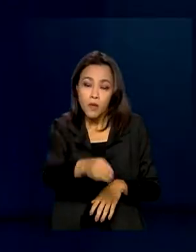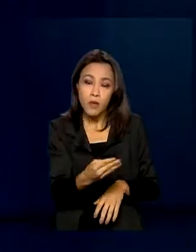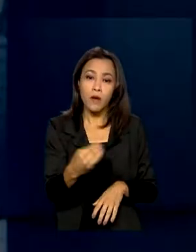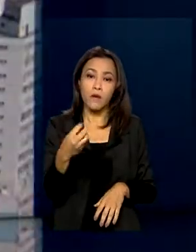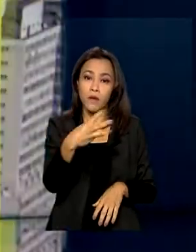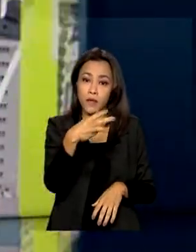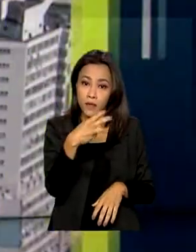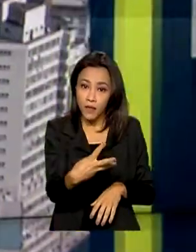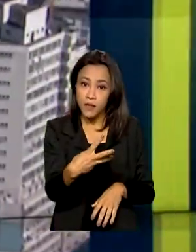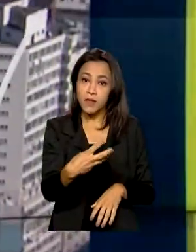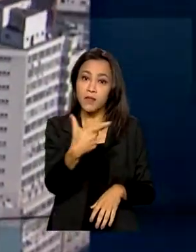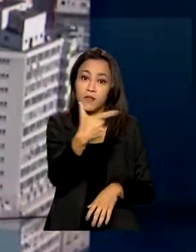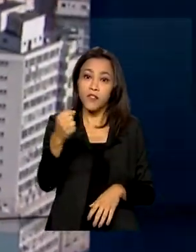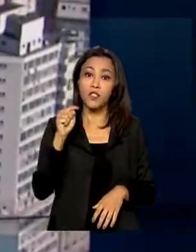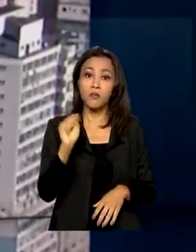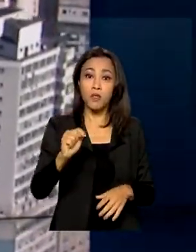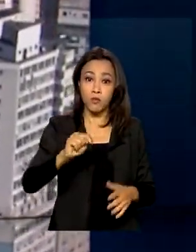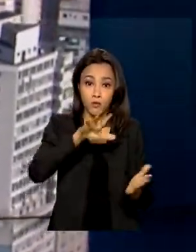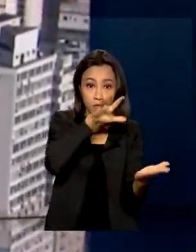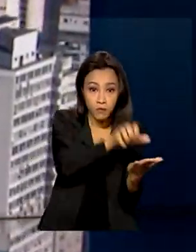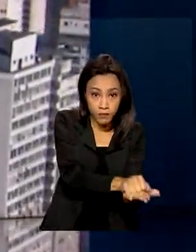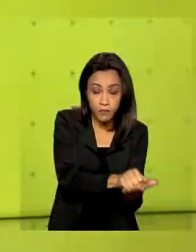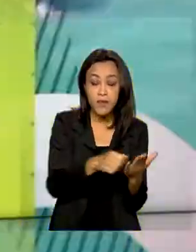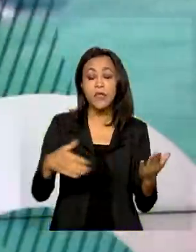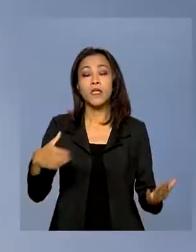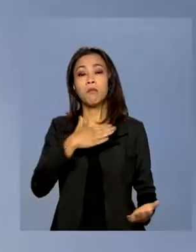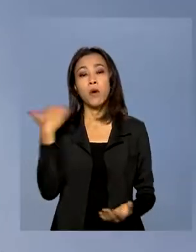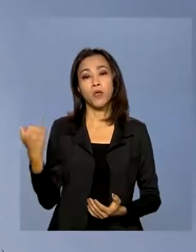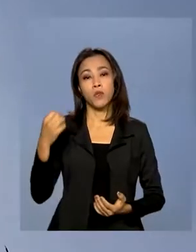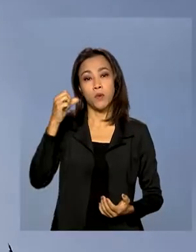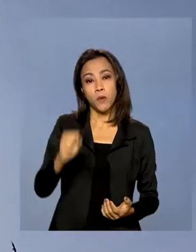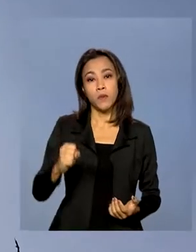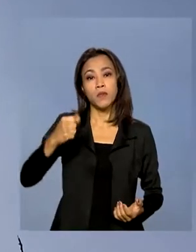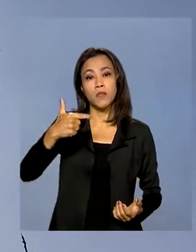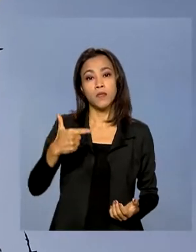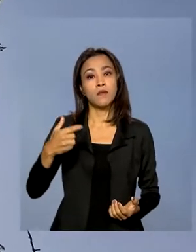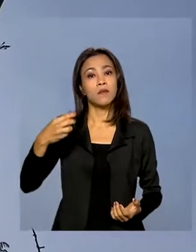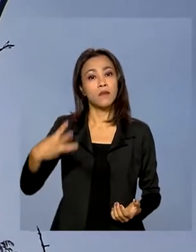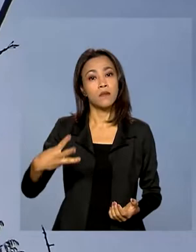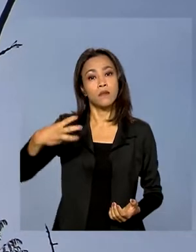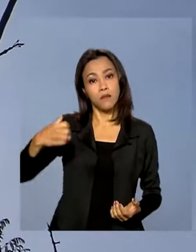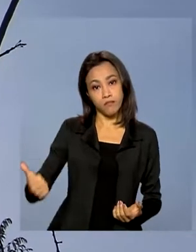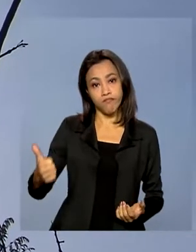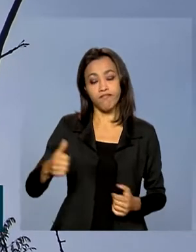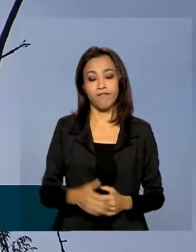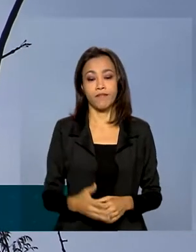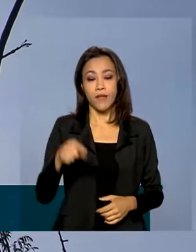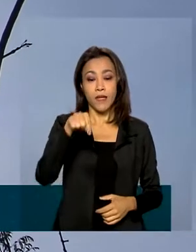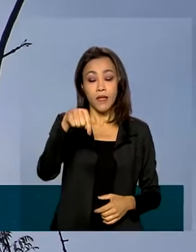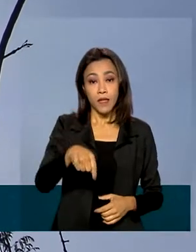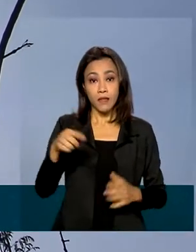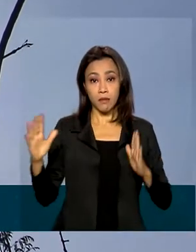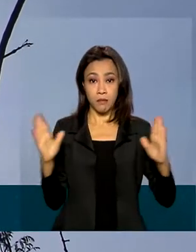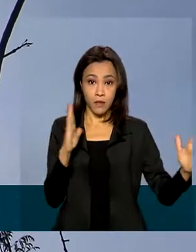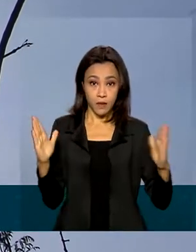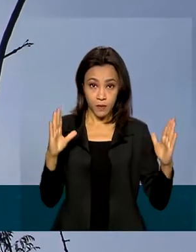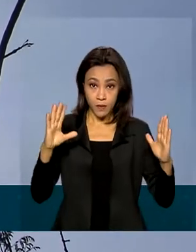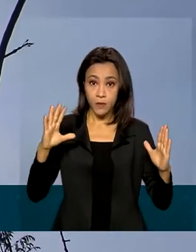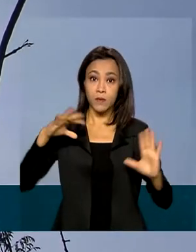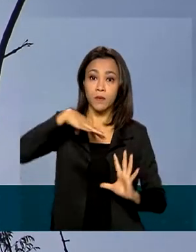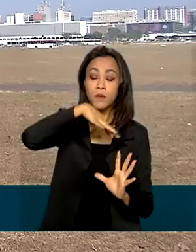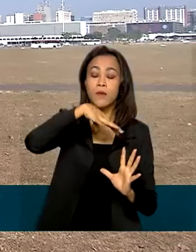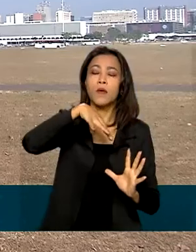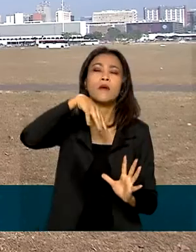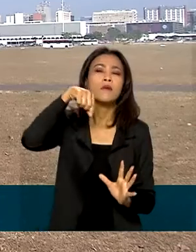casos com 831 mortes. Nessa época do ano, grande parte do país convive com a